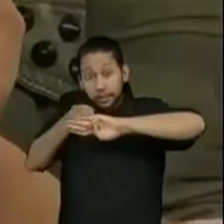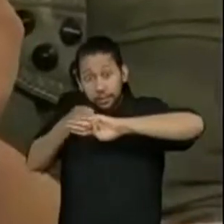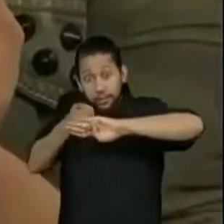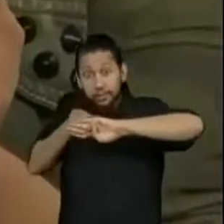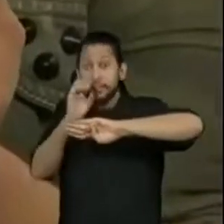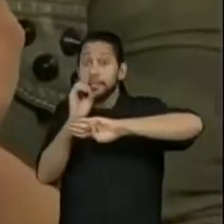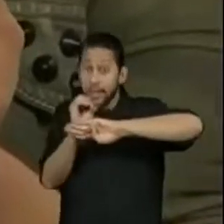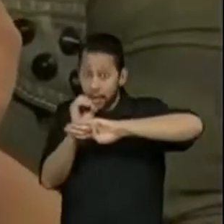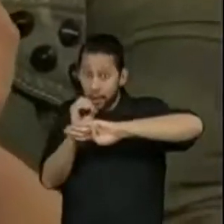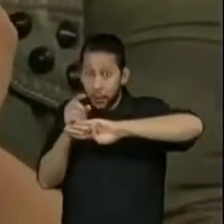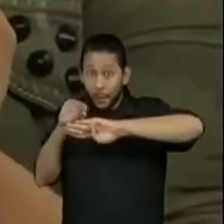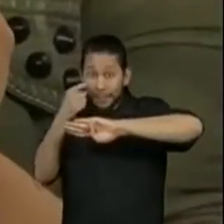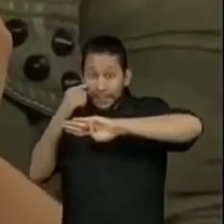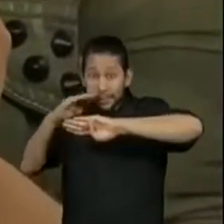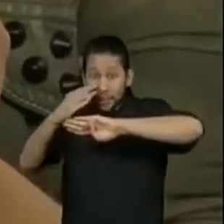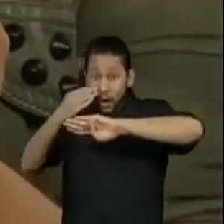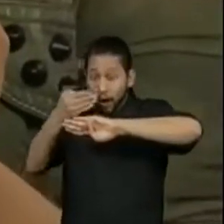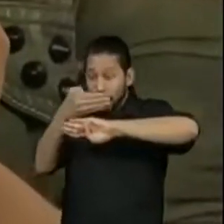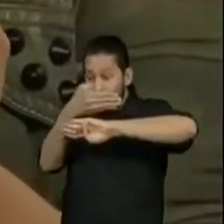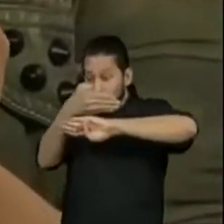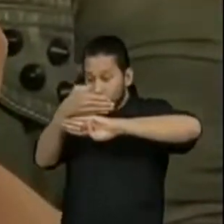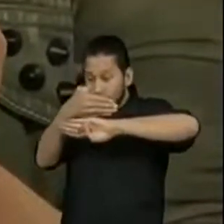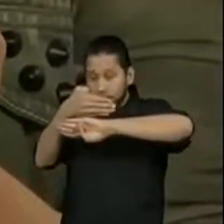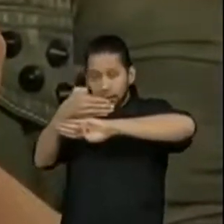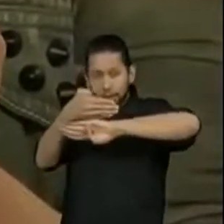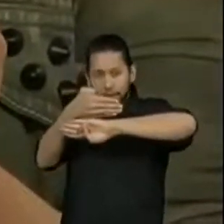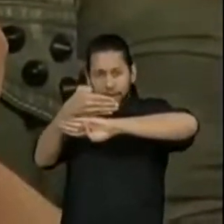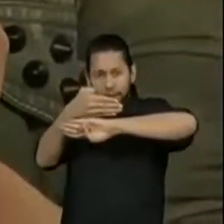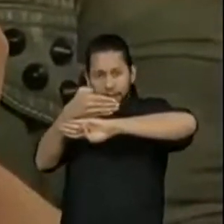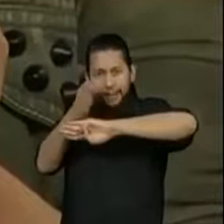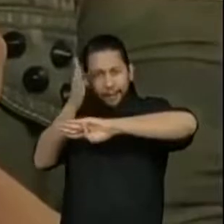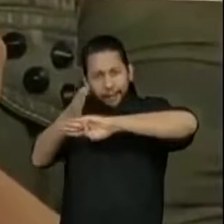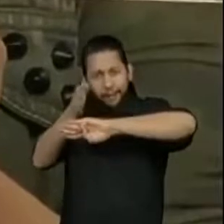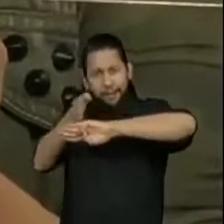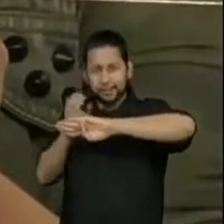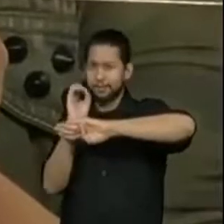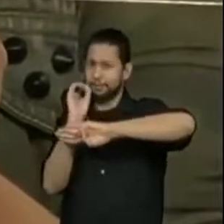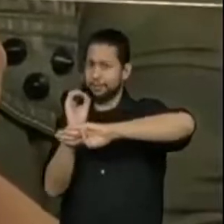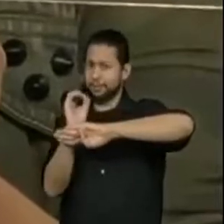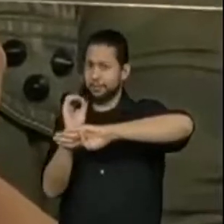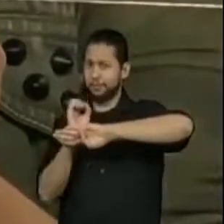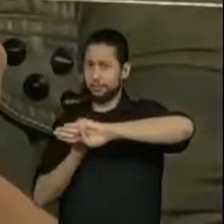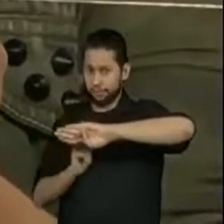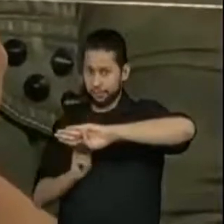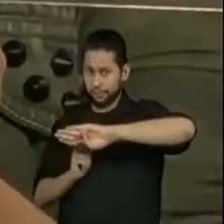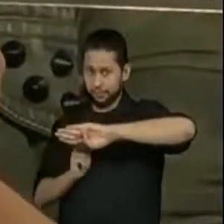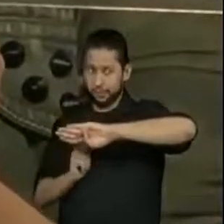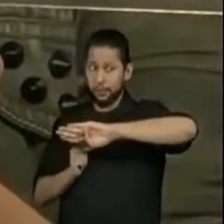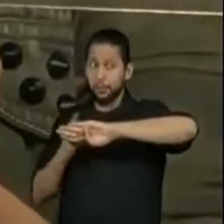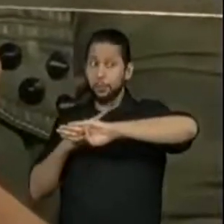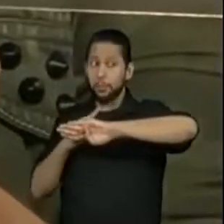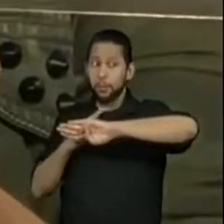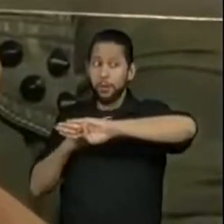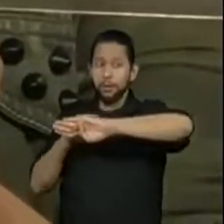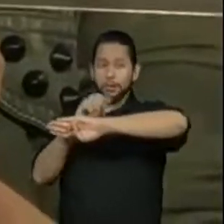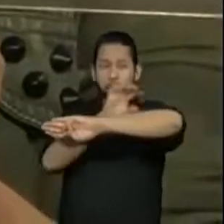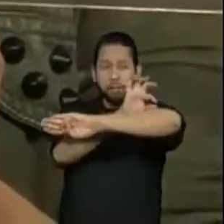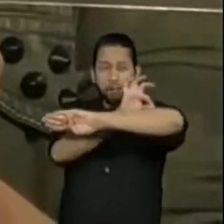Vamos lá, vou repetir. A gente faz essa medição pelo zero, pelo ponto zero